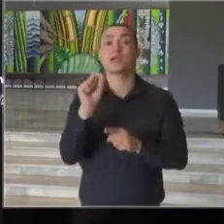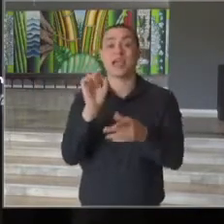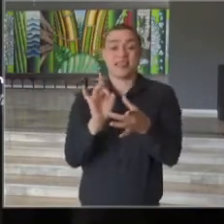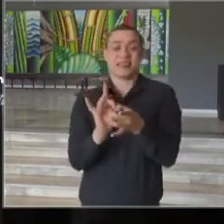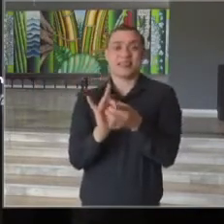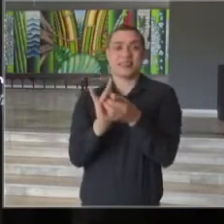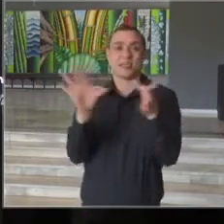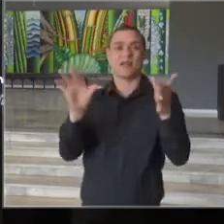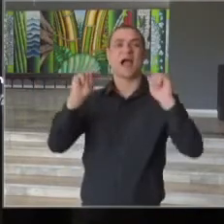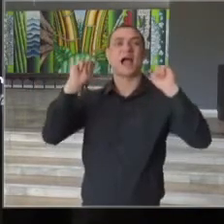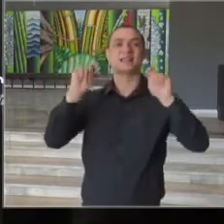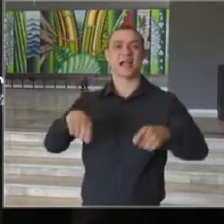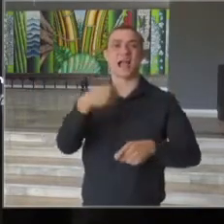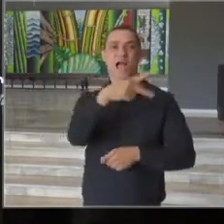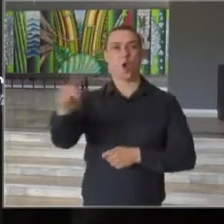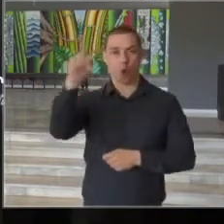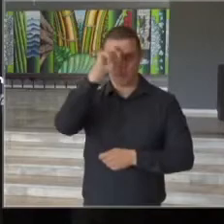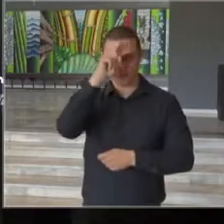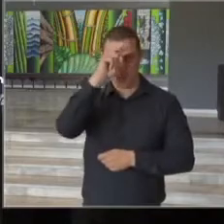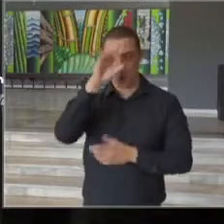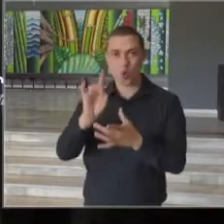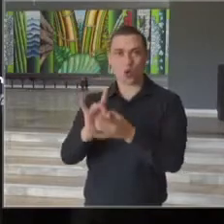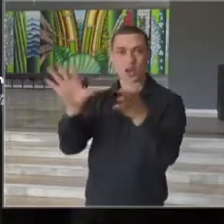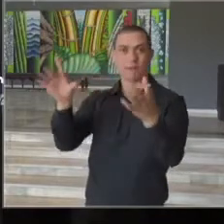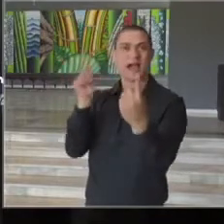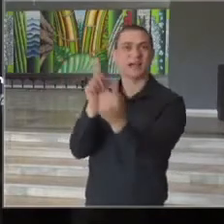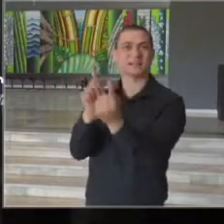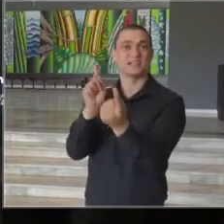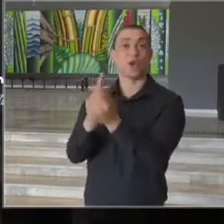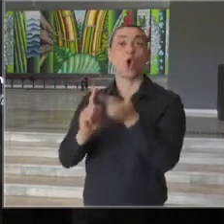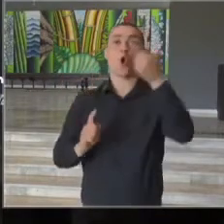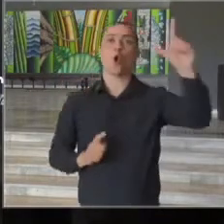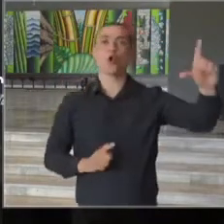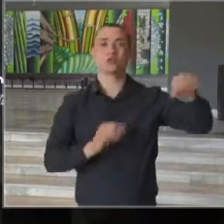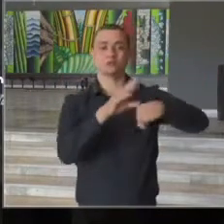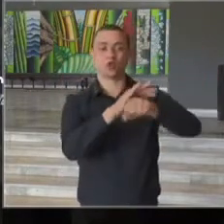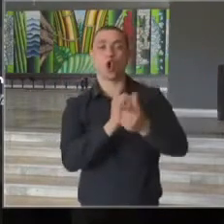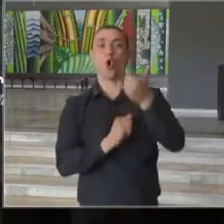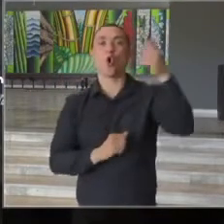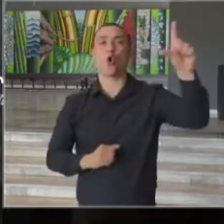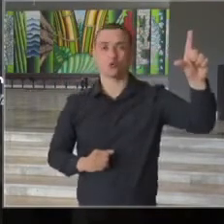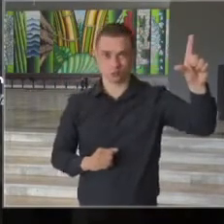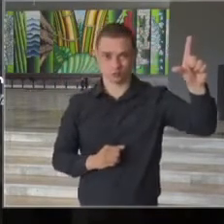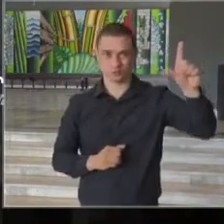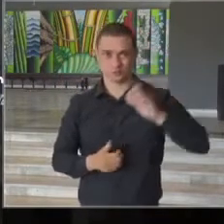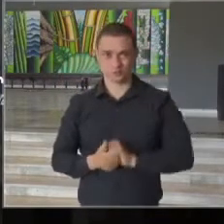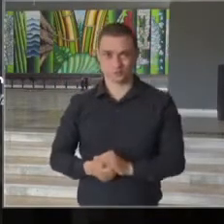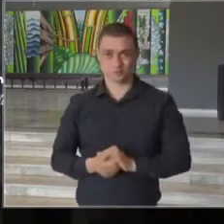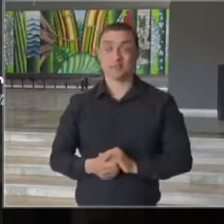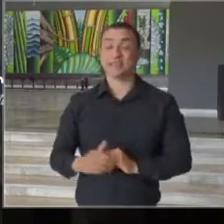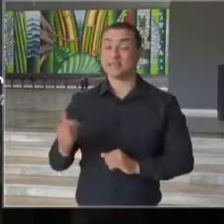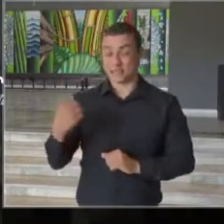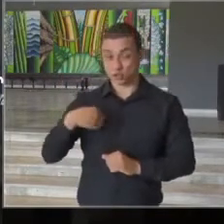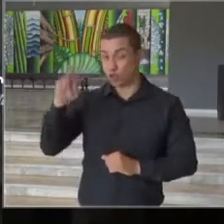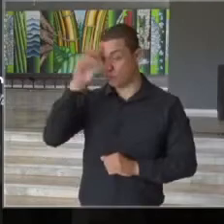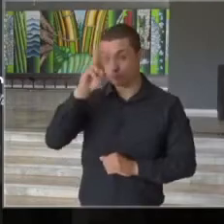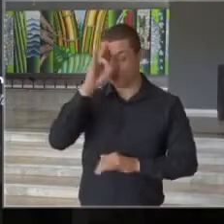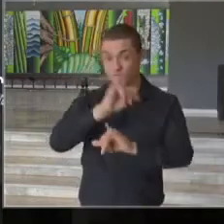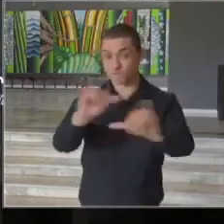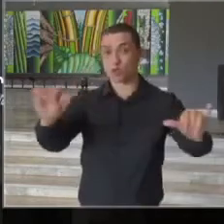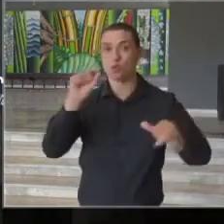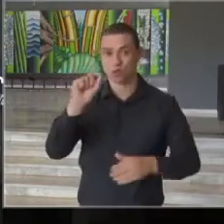liberação de capacidade hospitalar para atendimento de outras doenças no nosso sistema. Eu queria relembrar